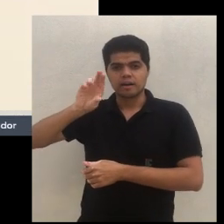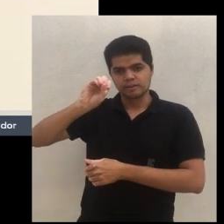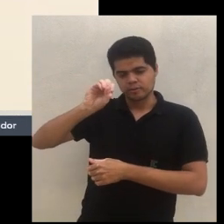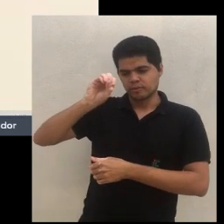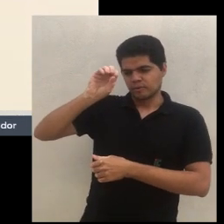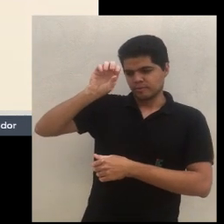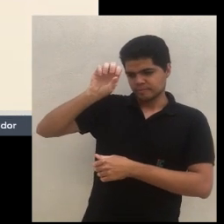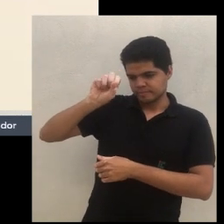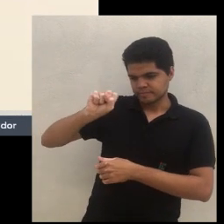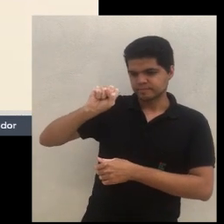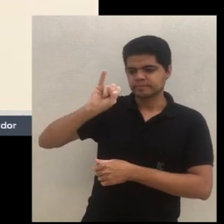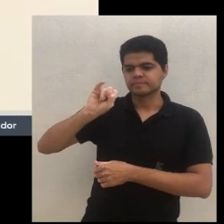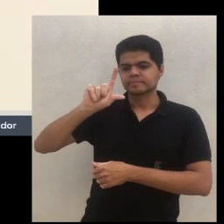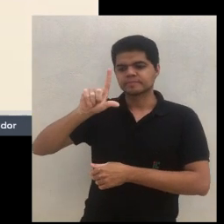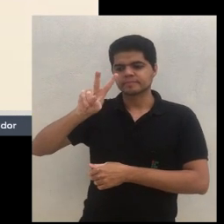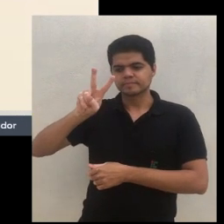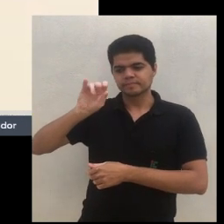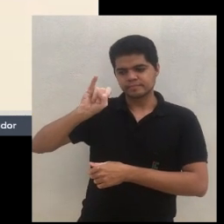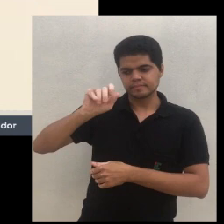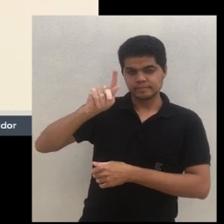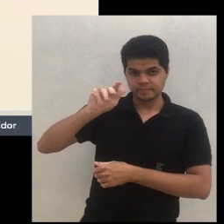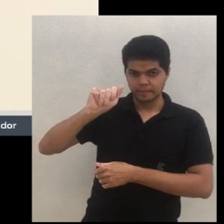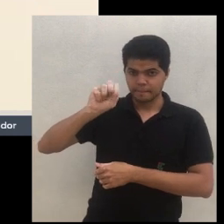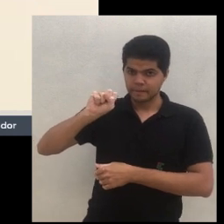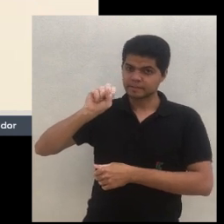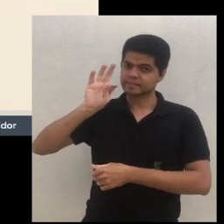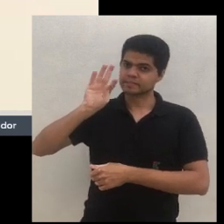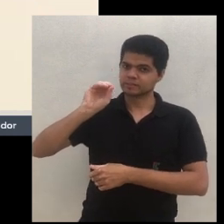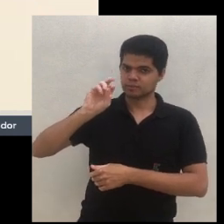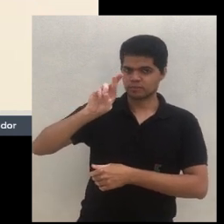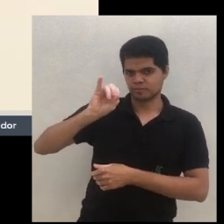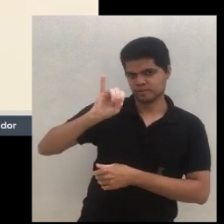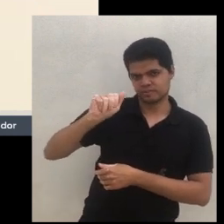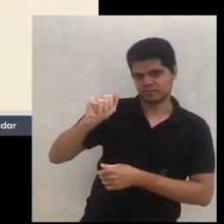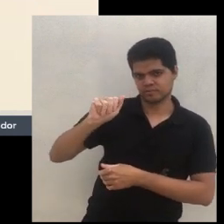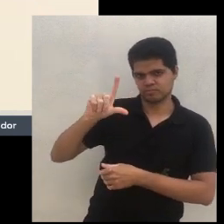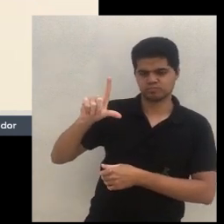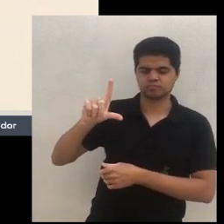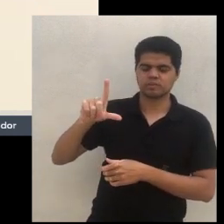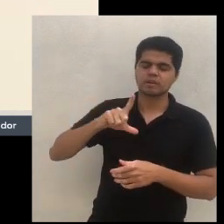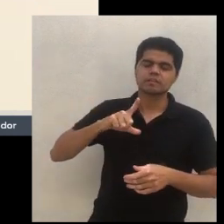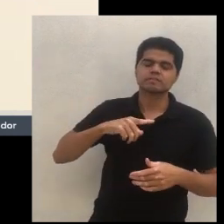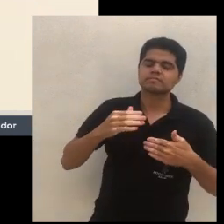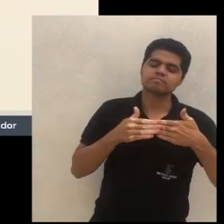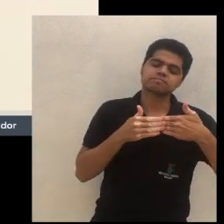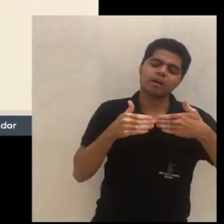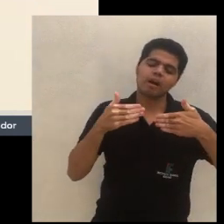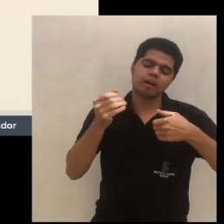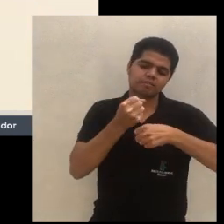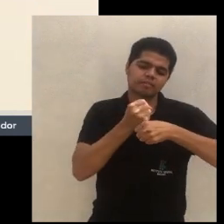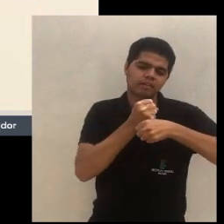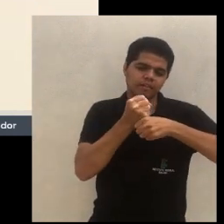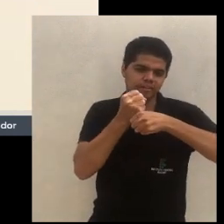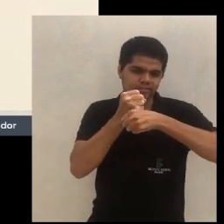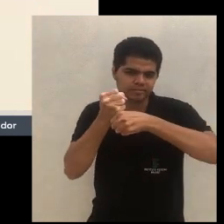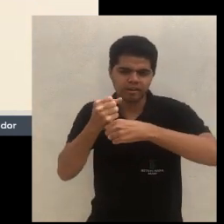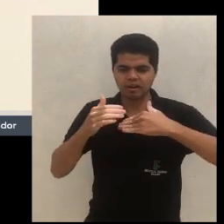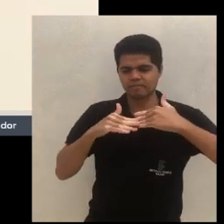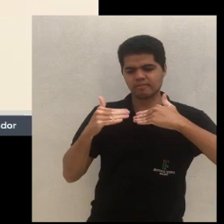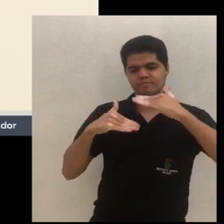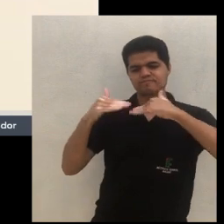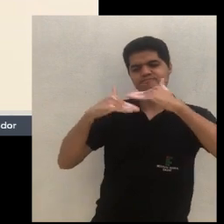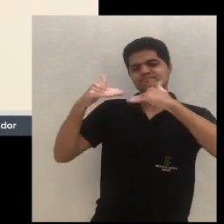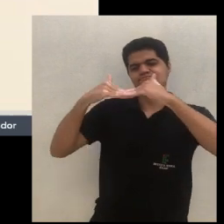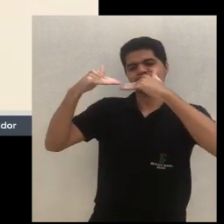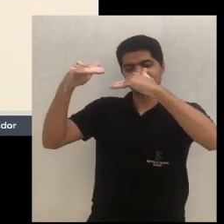silvopastoril, que você vem com cultivo agrícola, com cultivos anuais, enquanto o sistema vai as árvores se envolvendo e depois